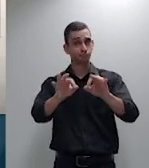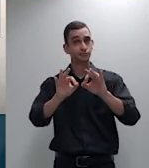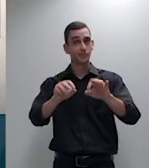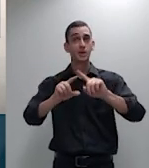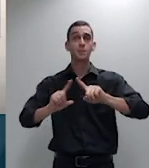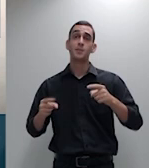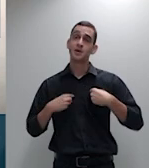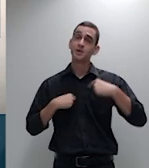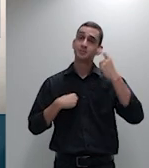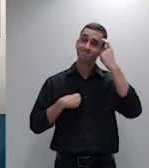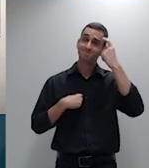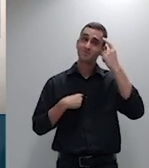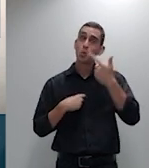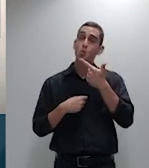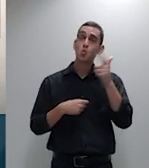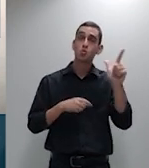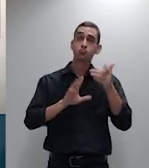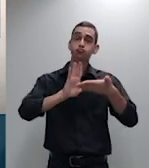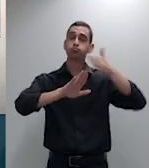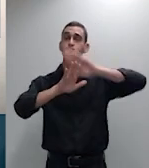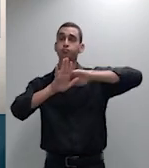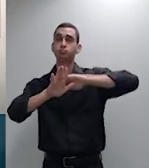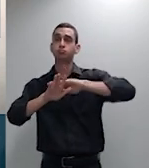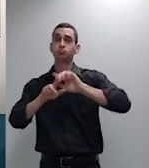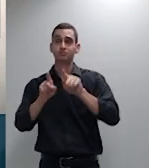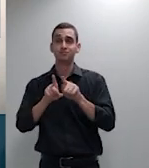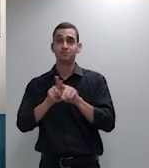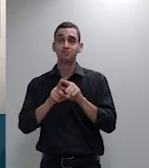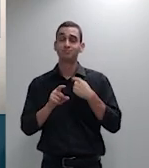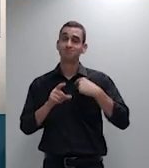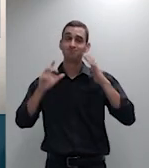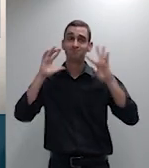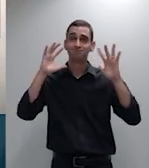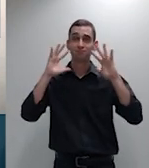parte imagine que a